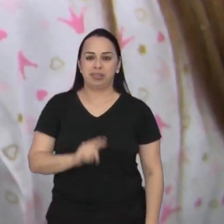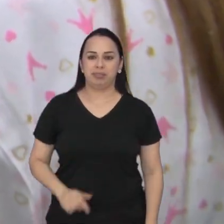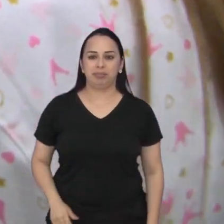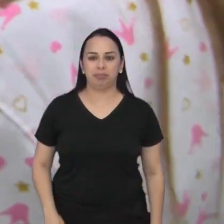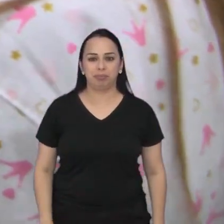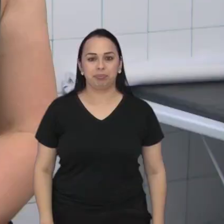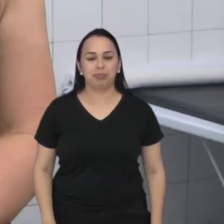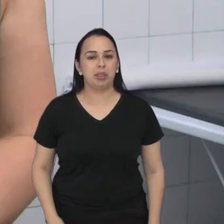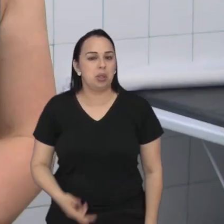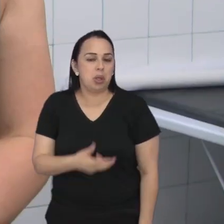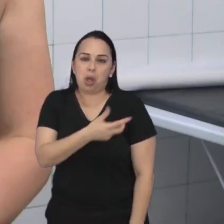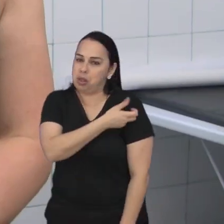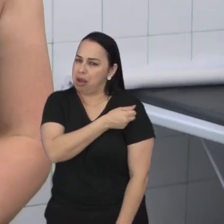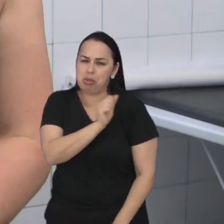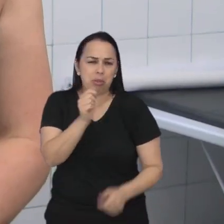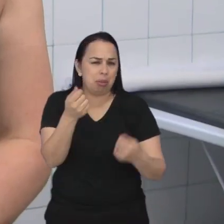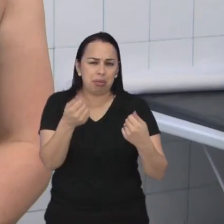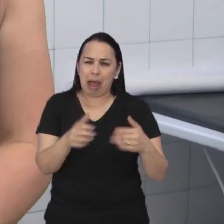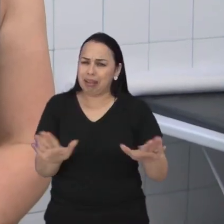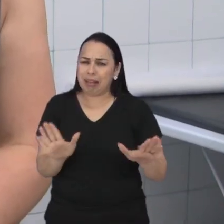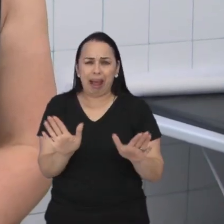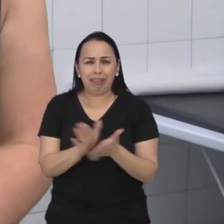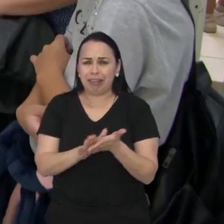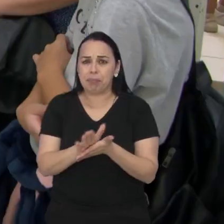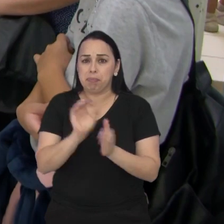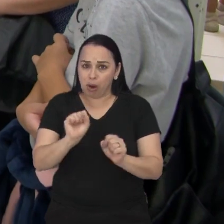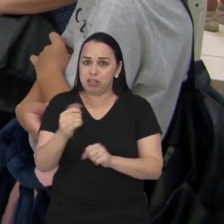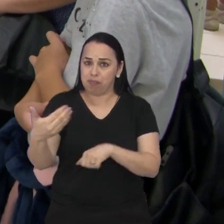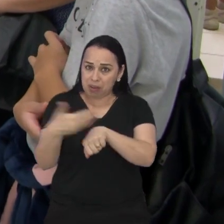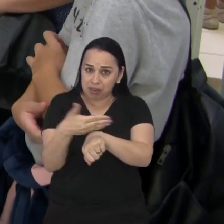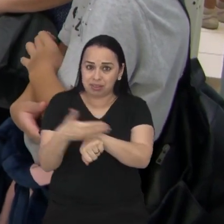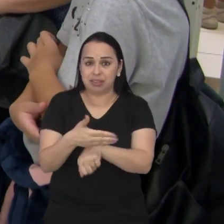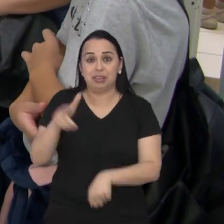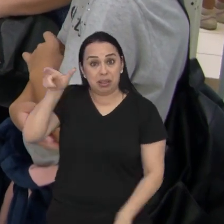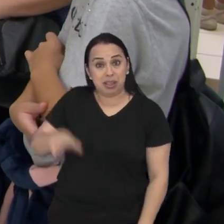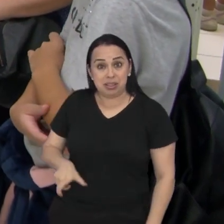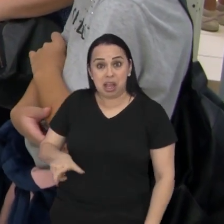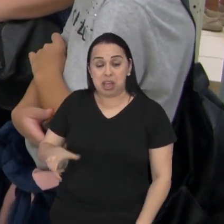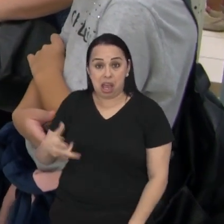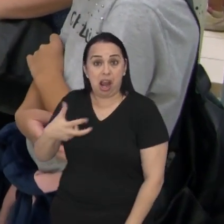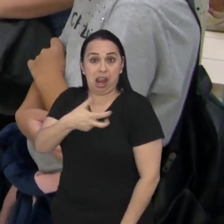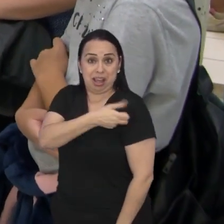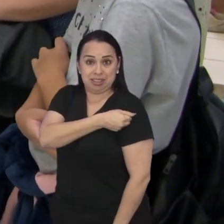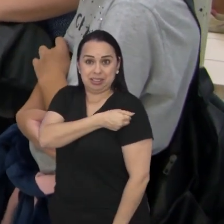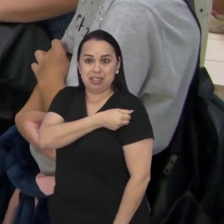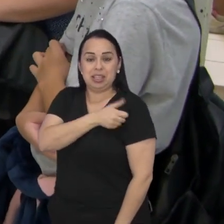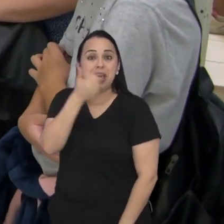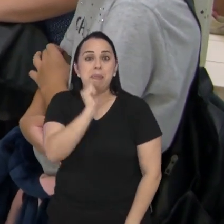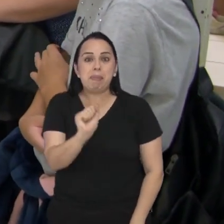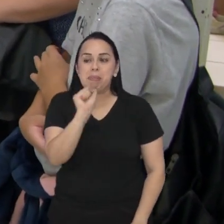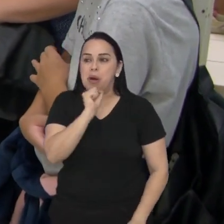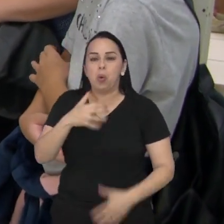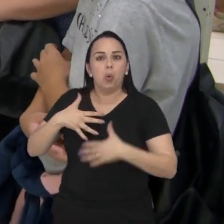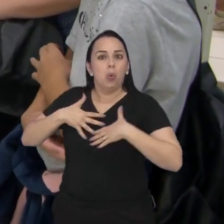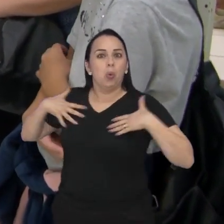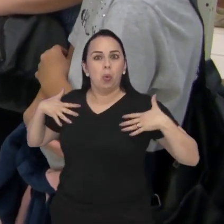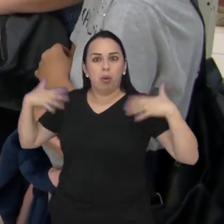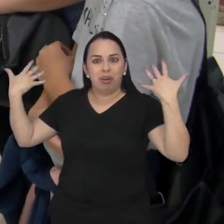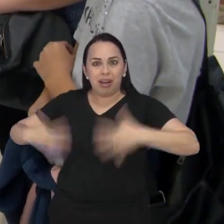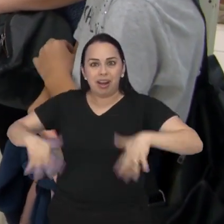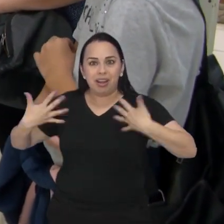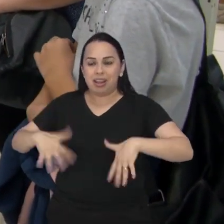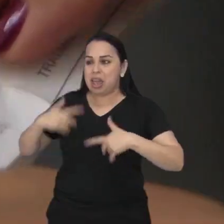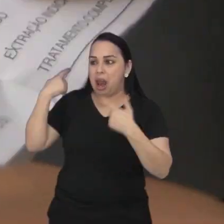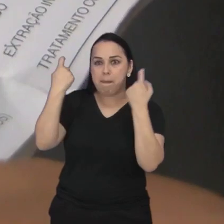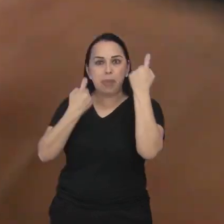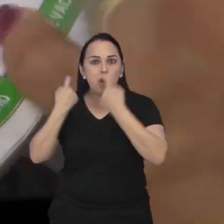funcionou quem fica orgulhosa de ver a Milena vacinada é a mamãe a